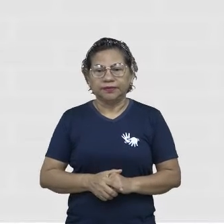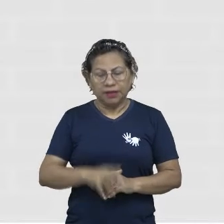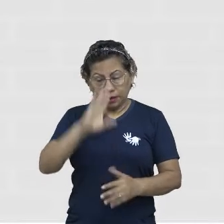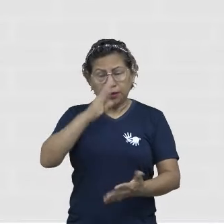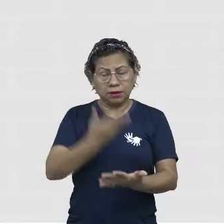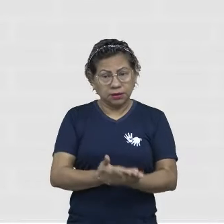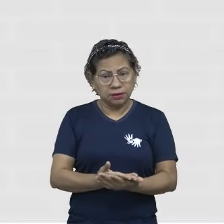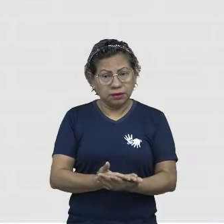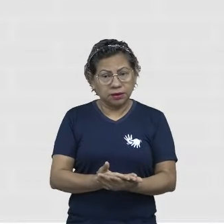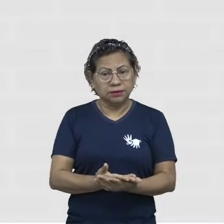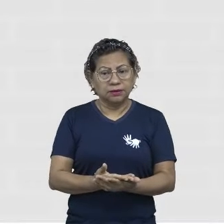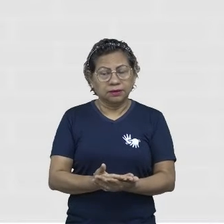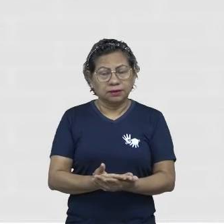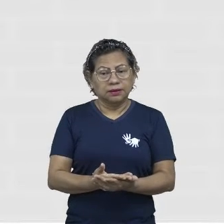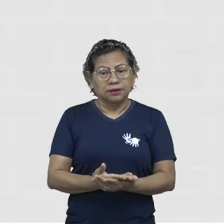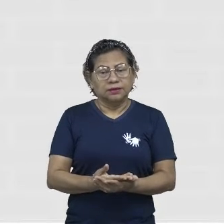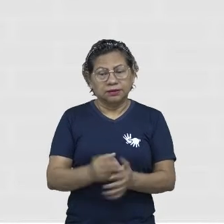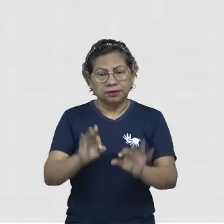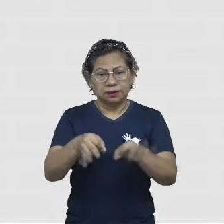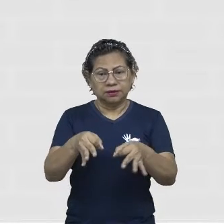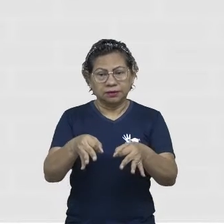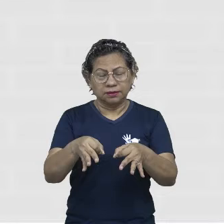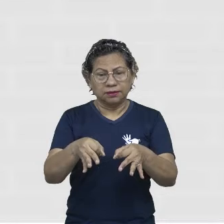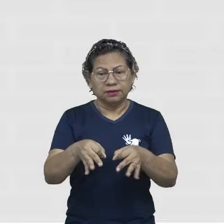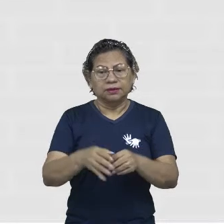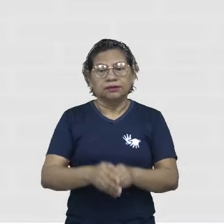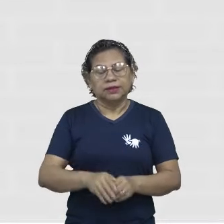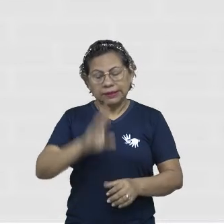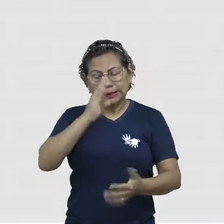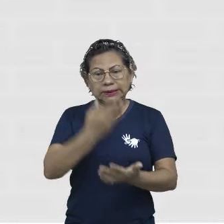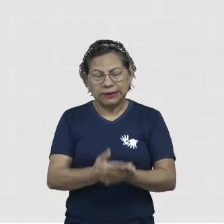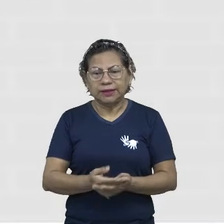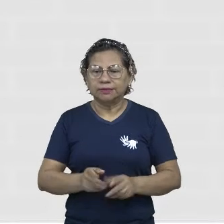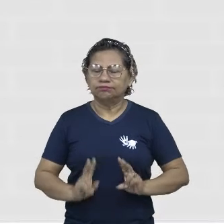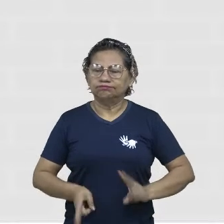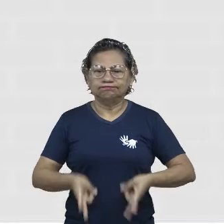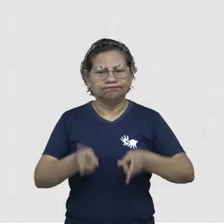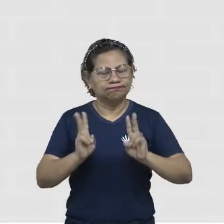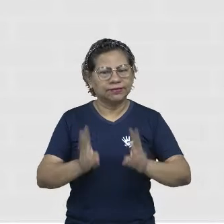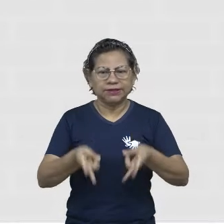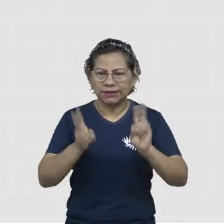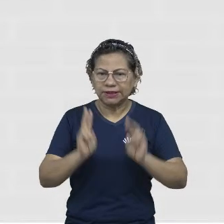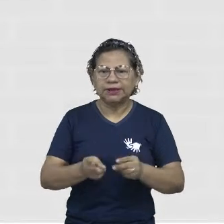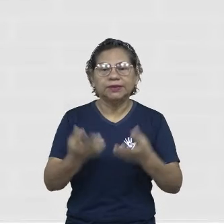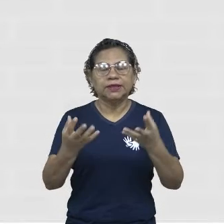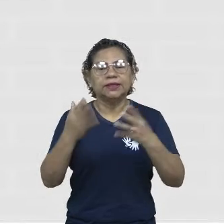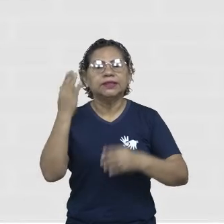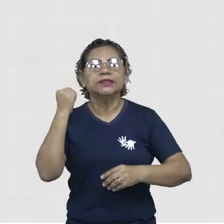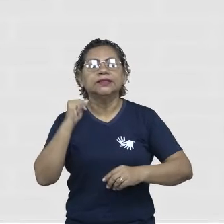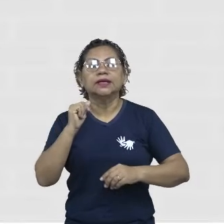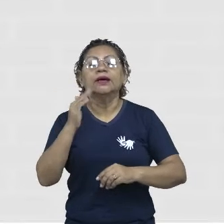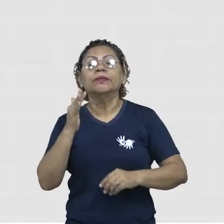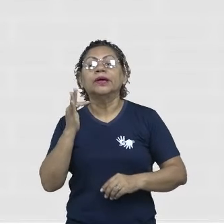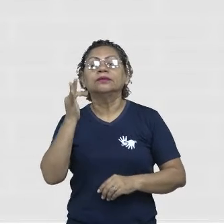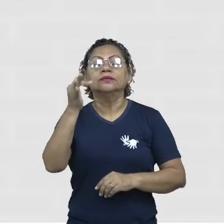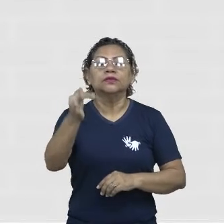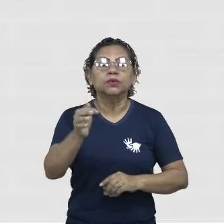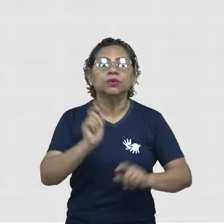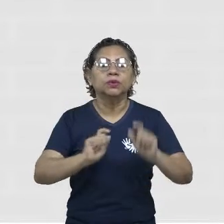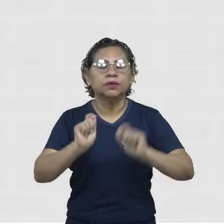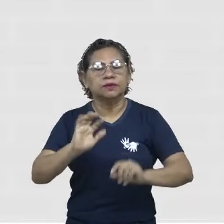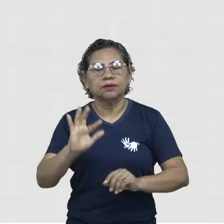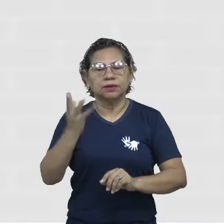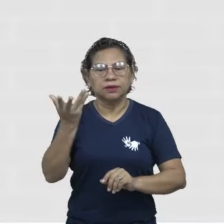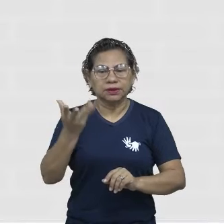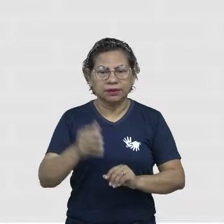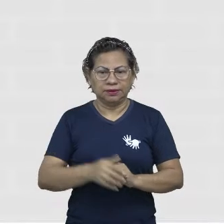que não poderia faltar, certo? O otimismo, curiosidade, querer saber mais. Então, quando eu